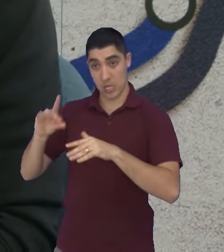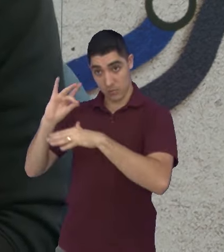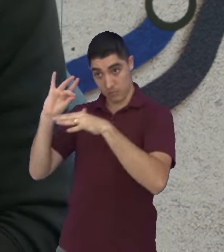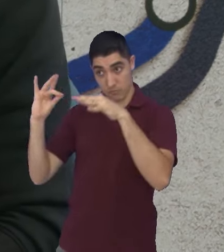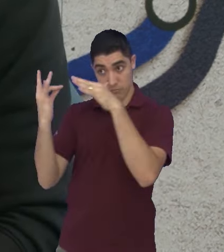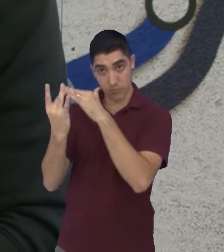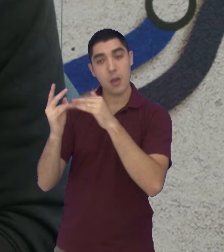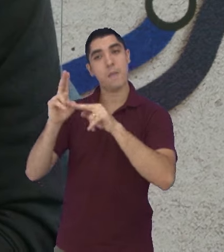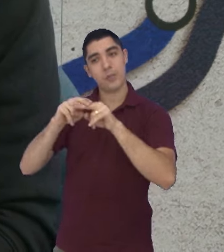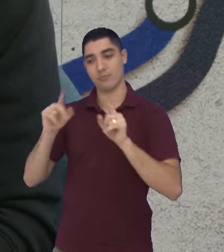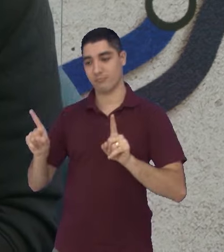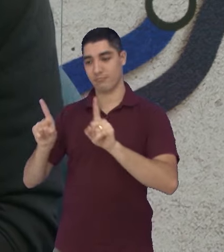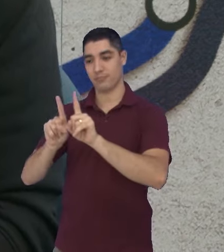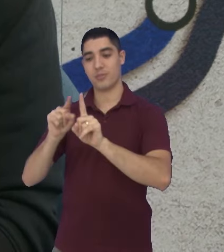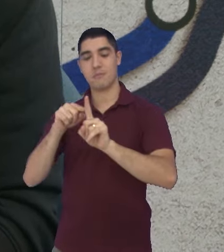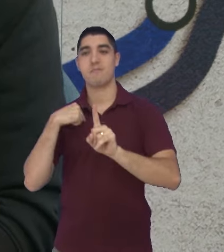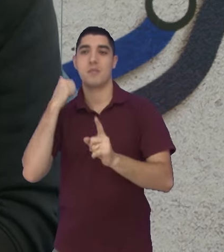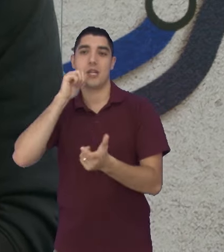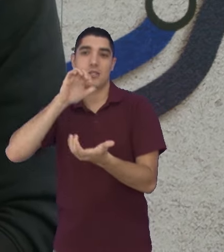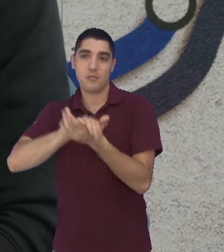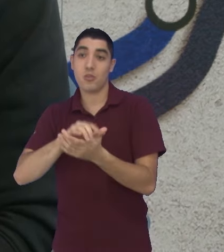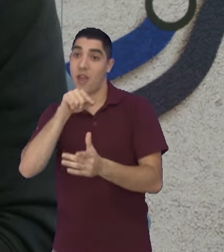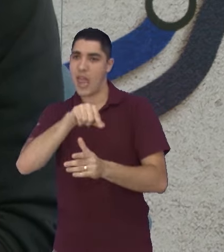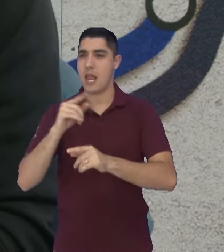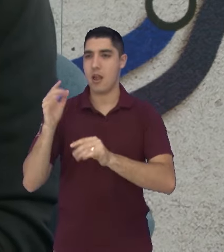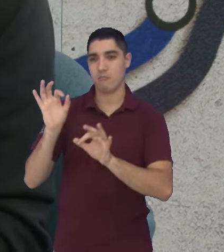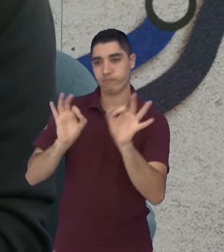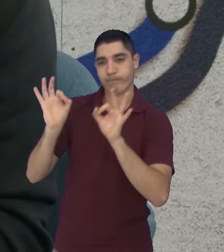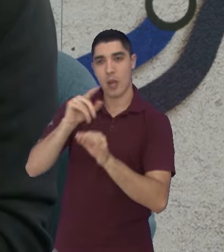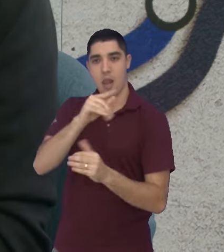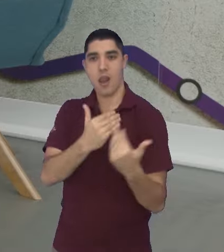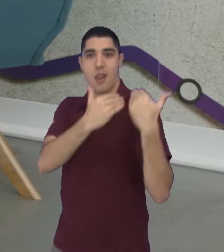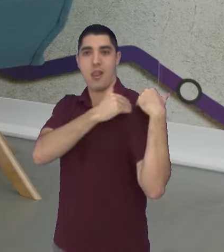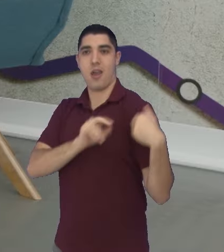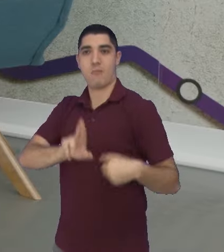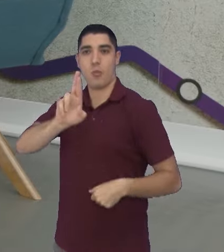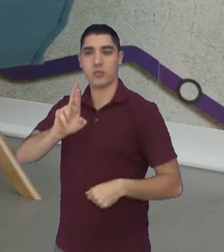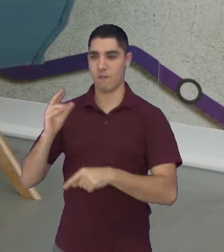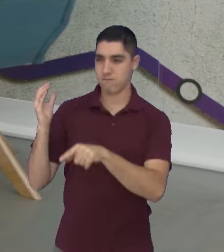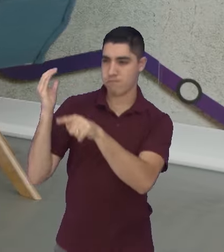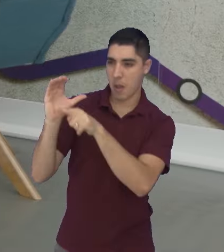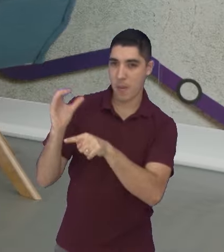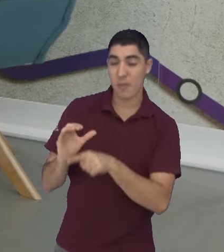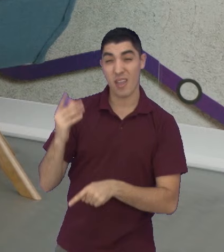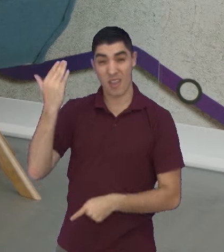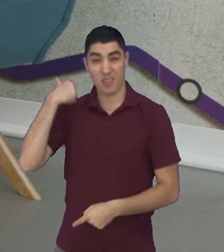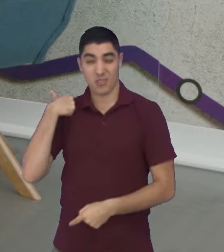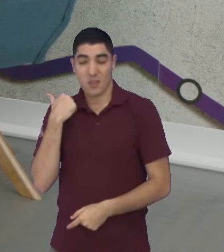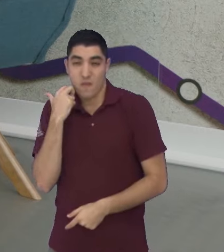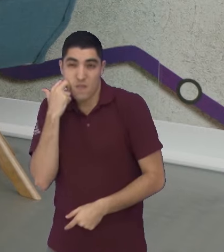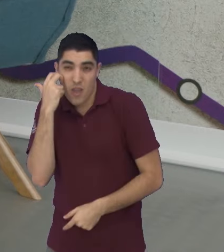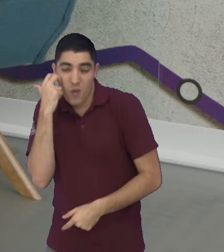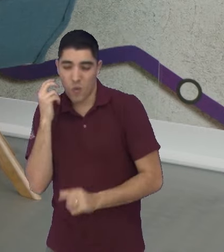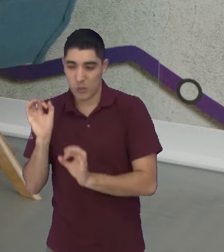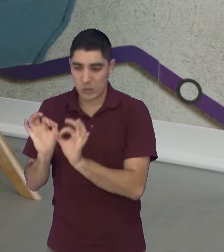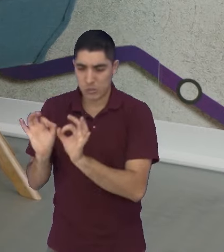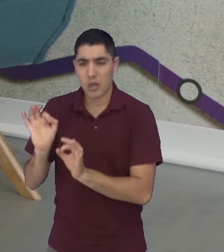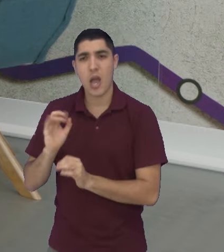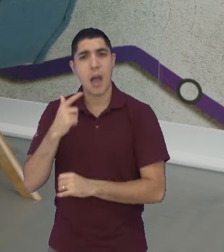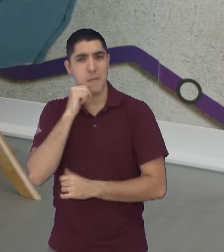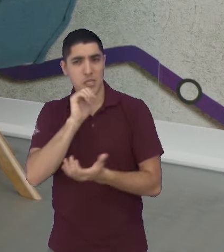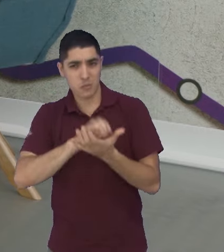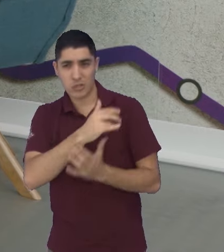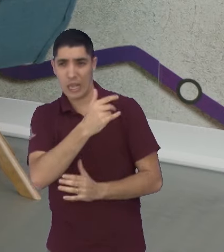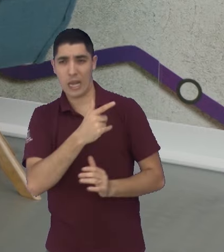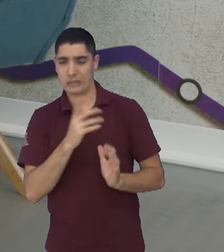foi por conta dela e o sucesso de querer... Ela que instigou as redes. Olha que... Eu era meio travado, era tímido, né? E ela falou, não, posta, vamos